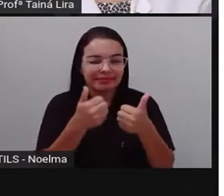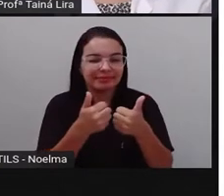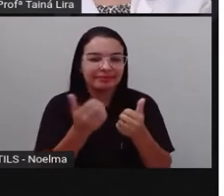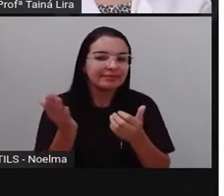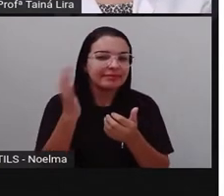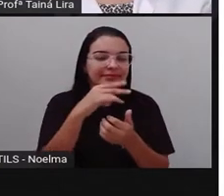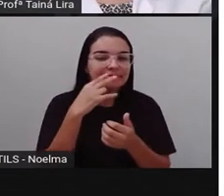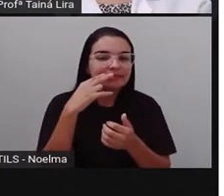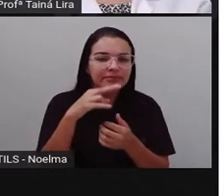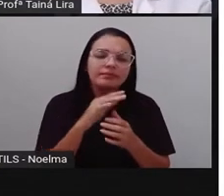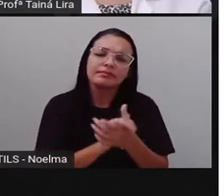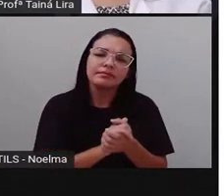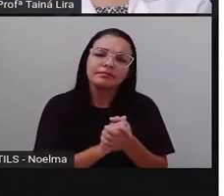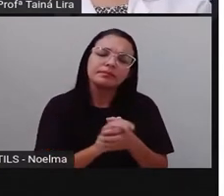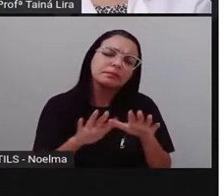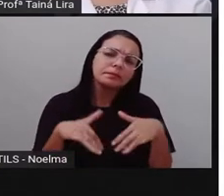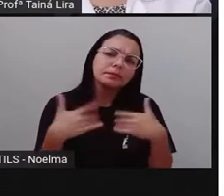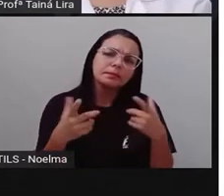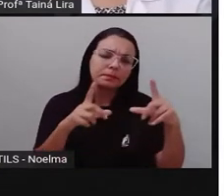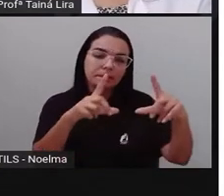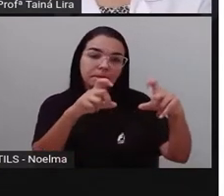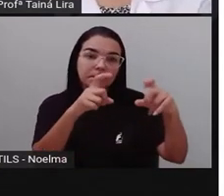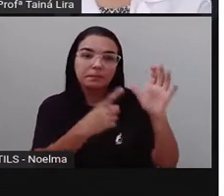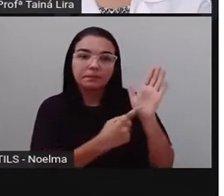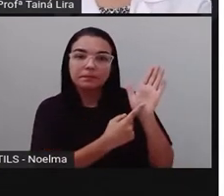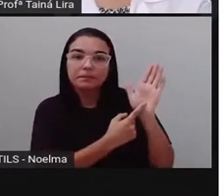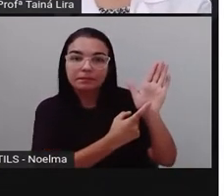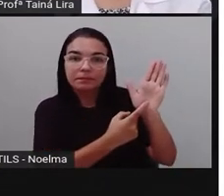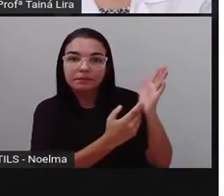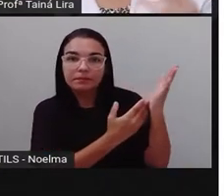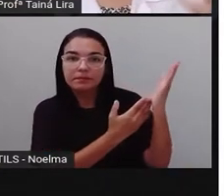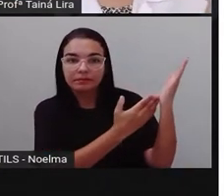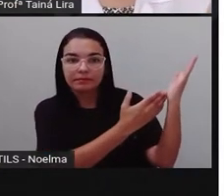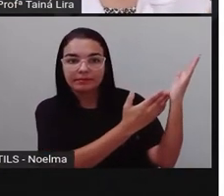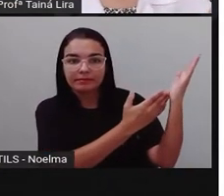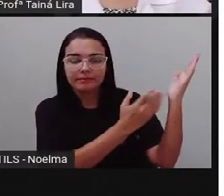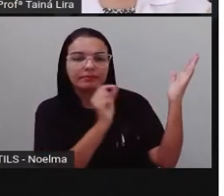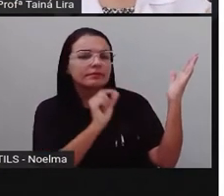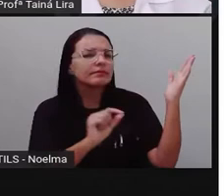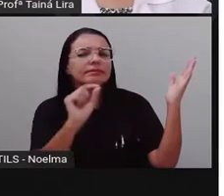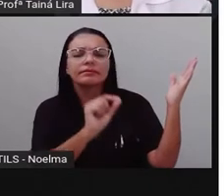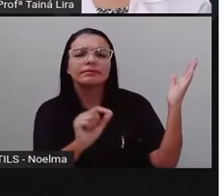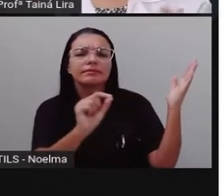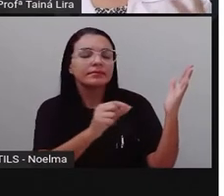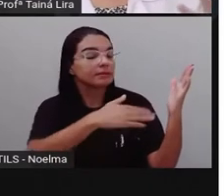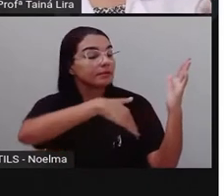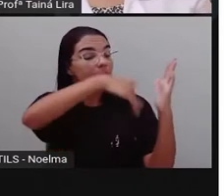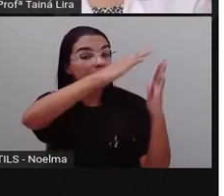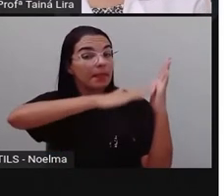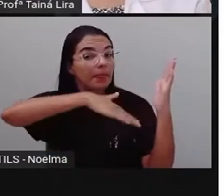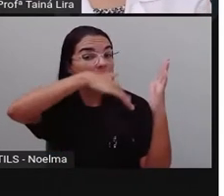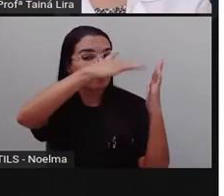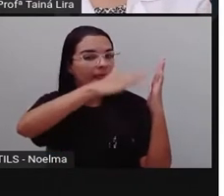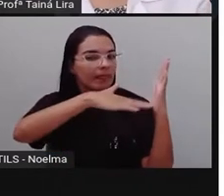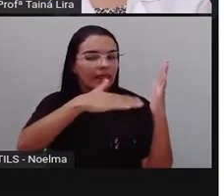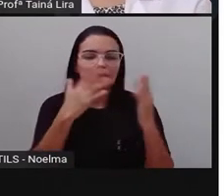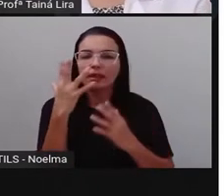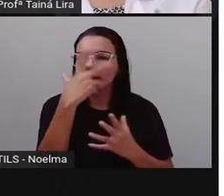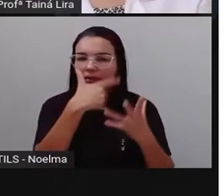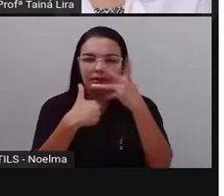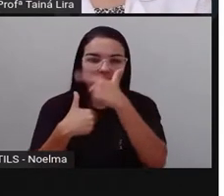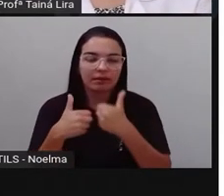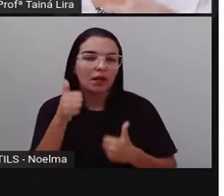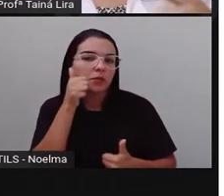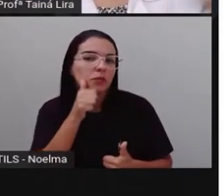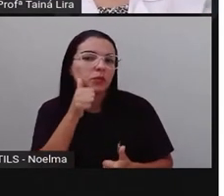Então, olha lá, essa imagem que a Pró trouxe é uma pintura de Tarsila do Amaral, certo?